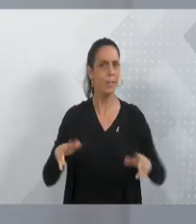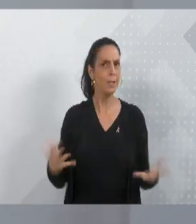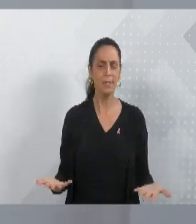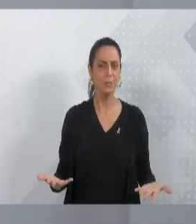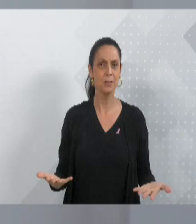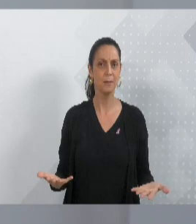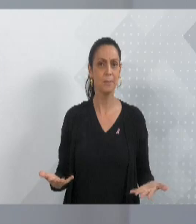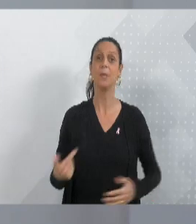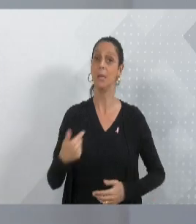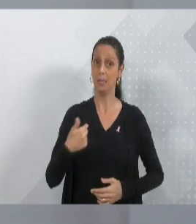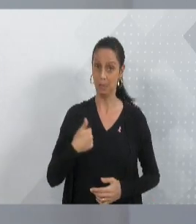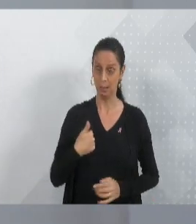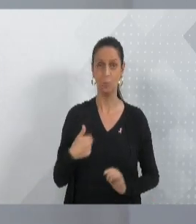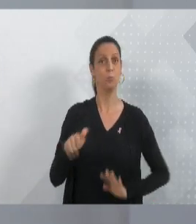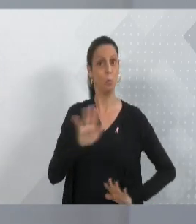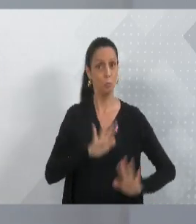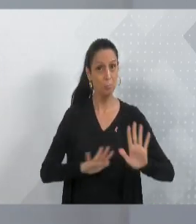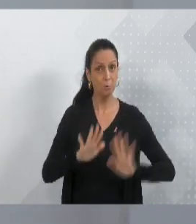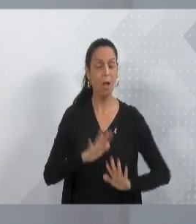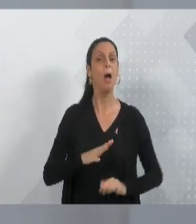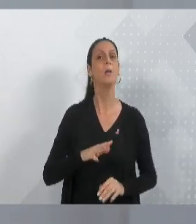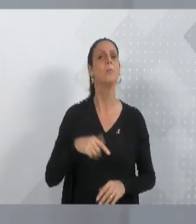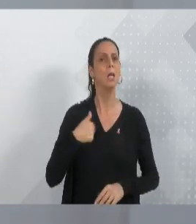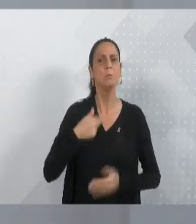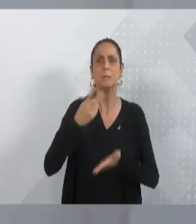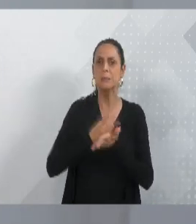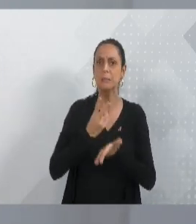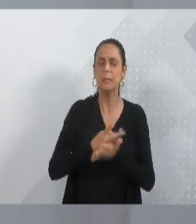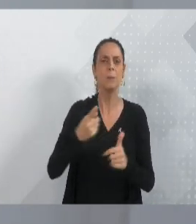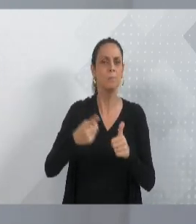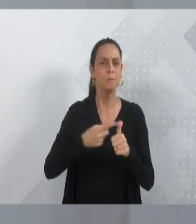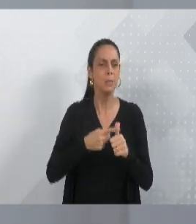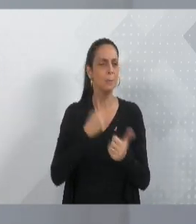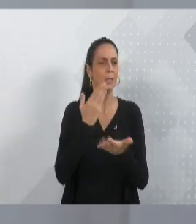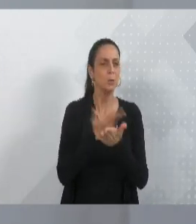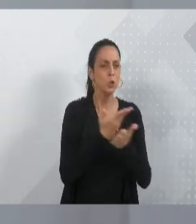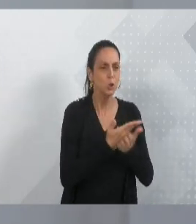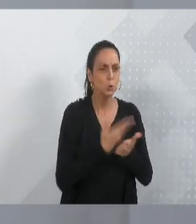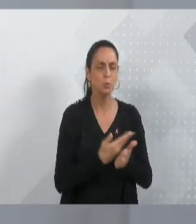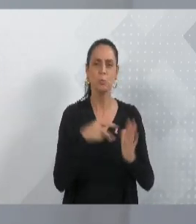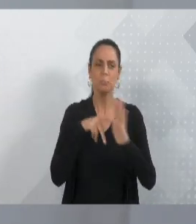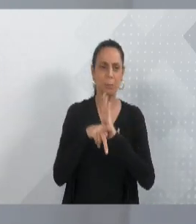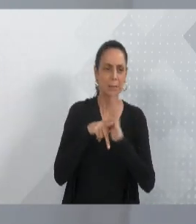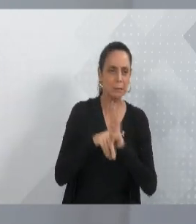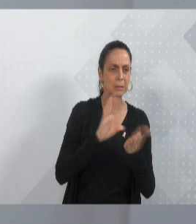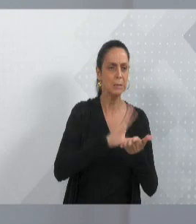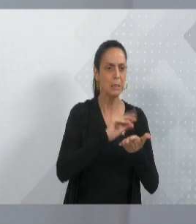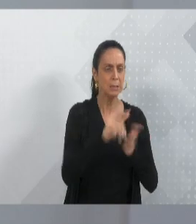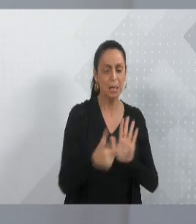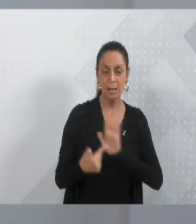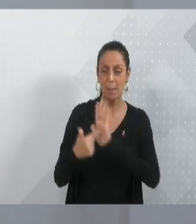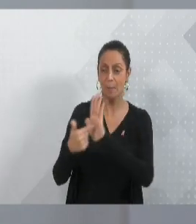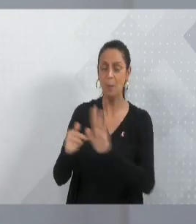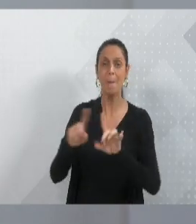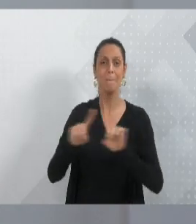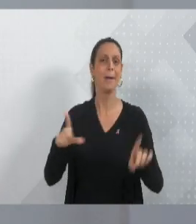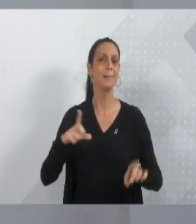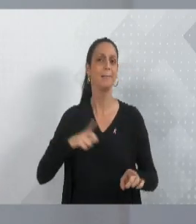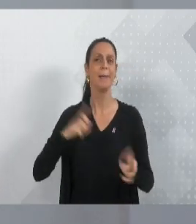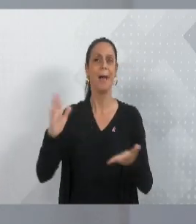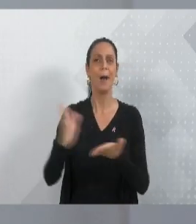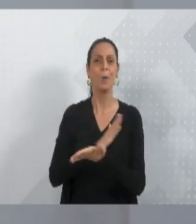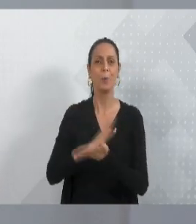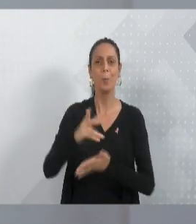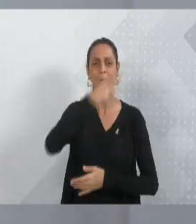e eu tomo esse cuidado de apresentar estudos, apresentar dados, apresentar detalhes, mas, muitas vezes, nós somos ignorados. Falando nesse sentido,